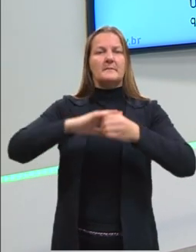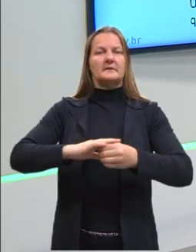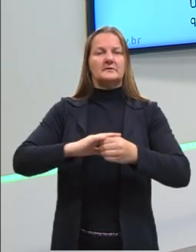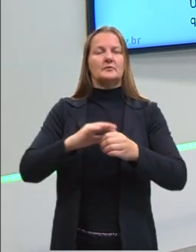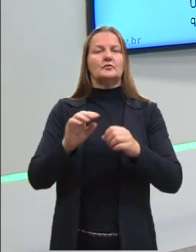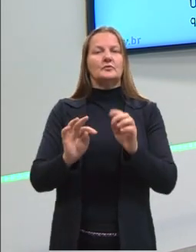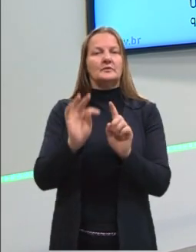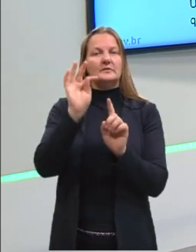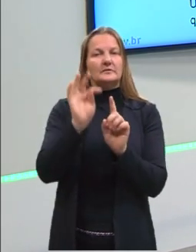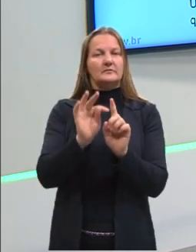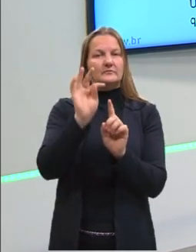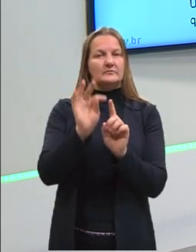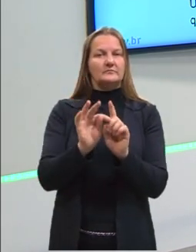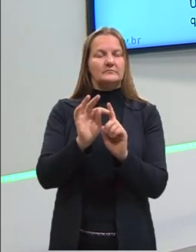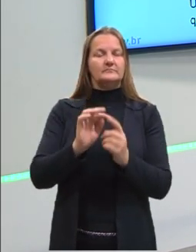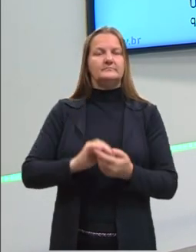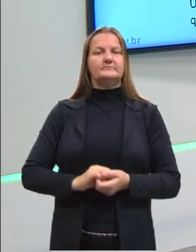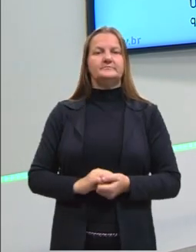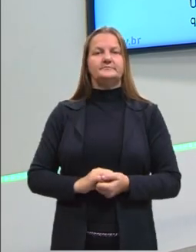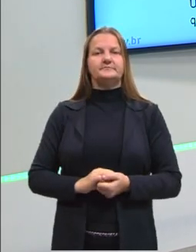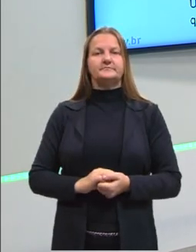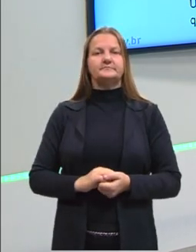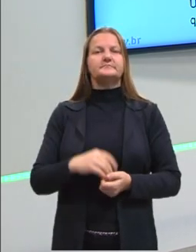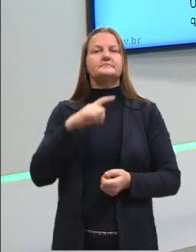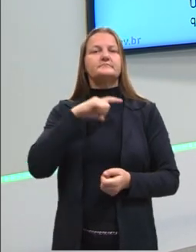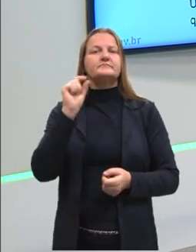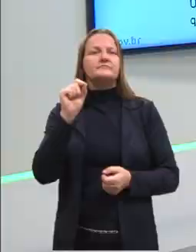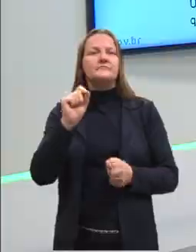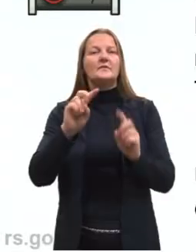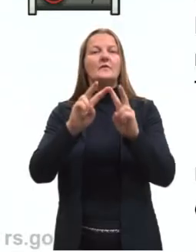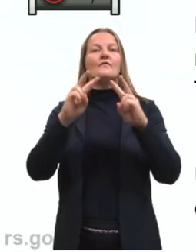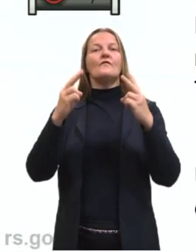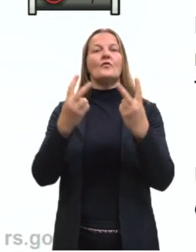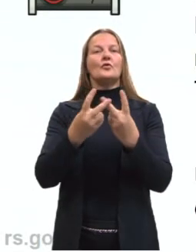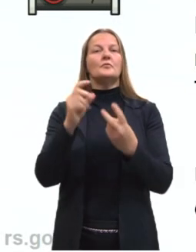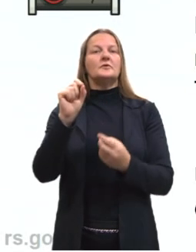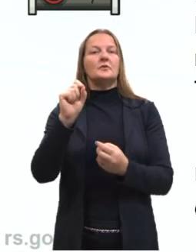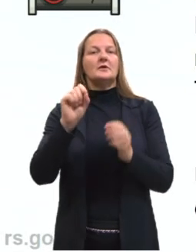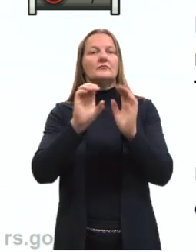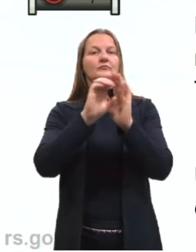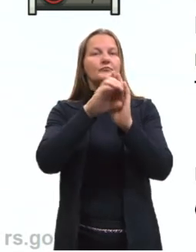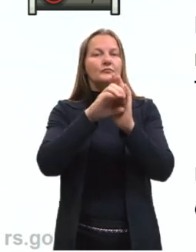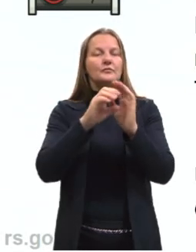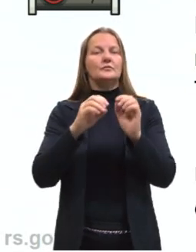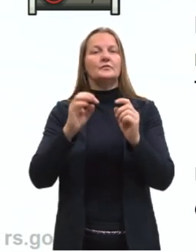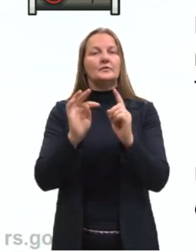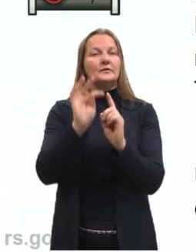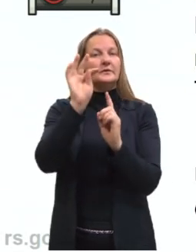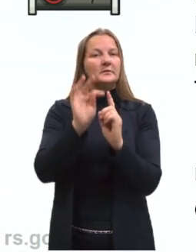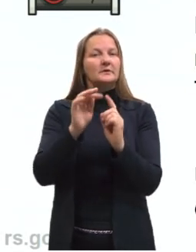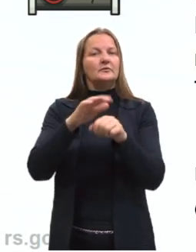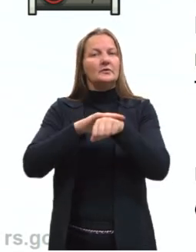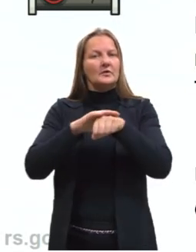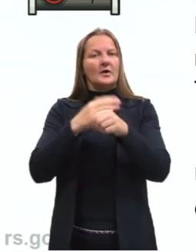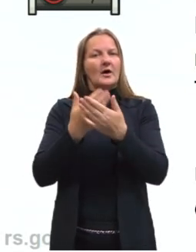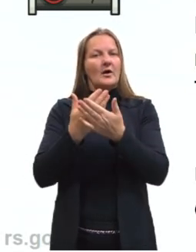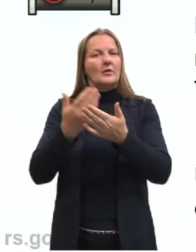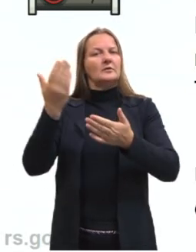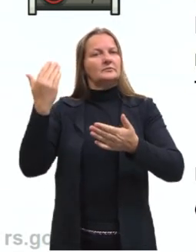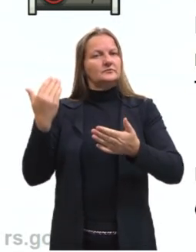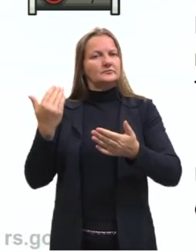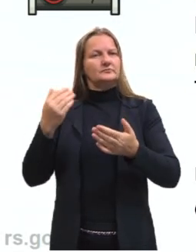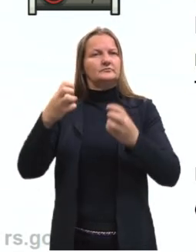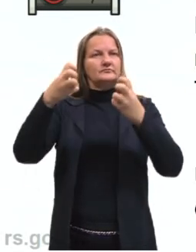temperatura. Aqui a gente tem o que era o volume, a pressão e a temperatura, que a gente já conversou em outras aulas.